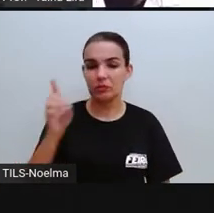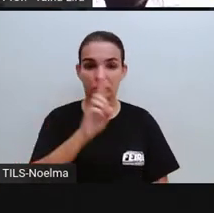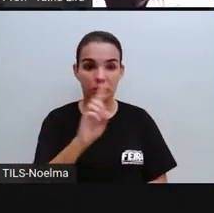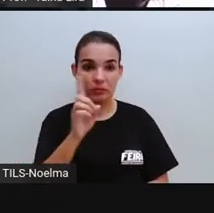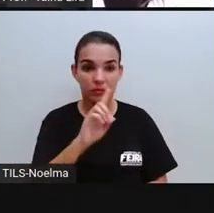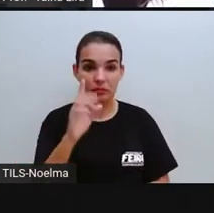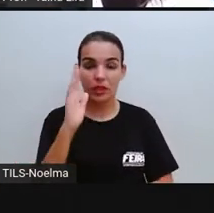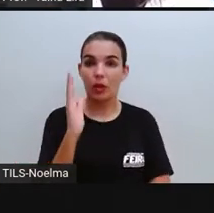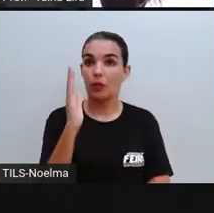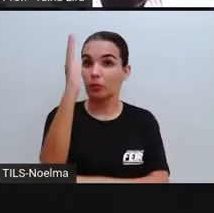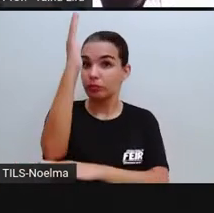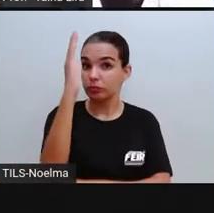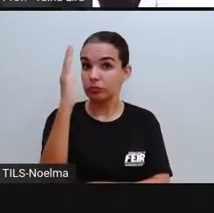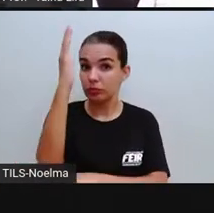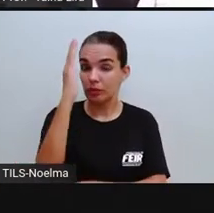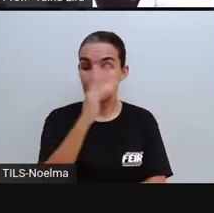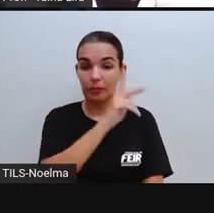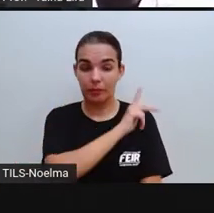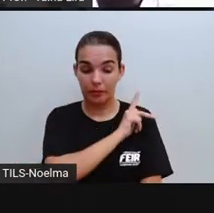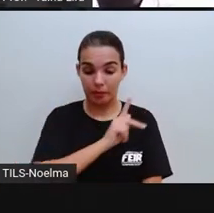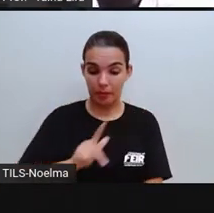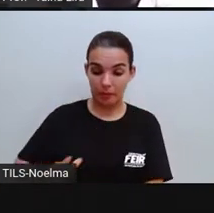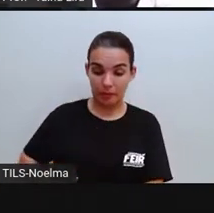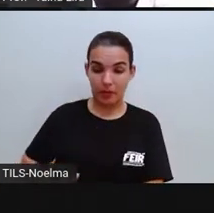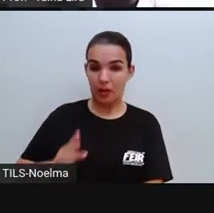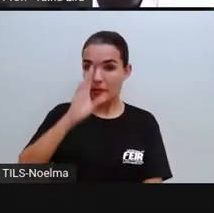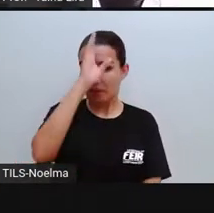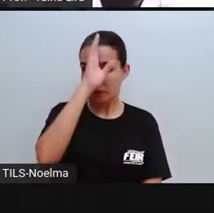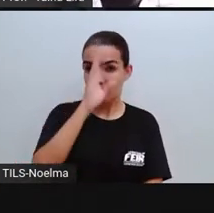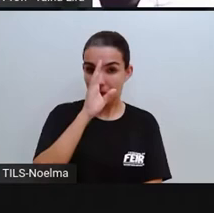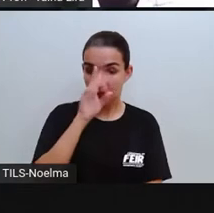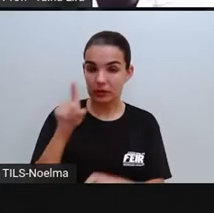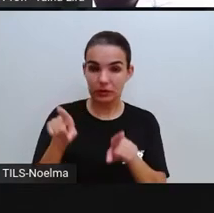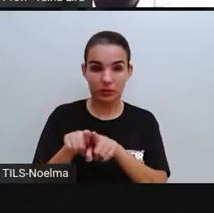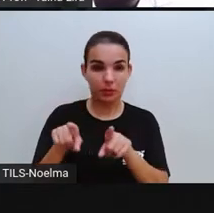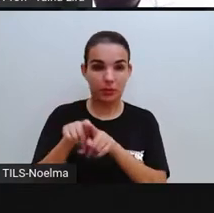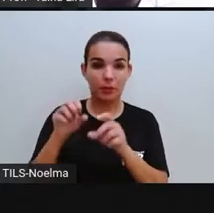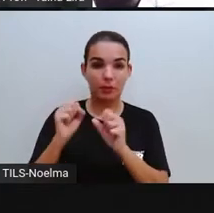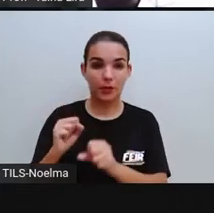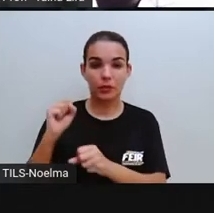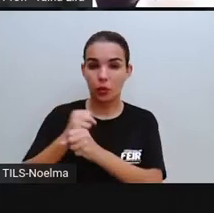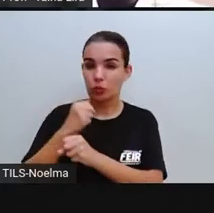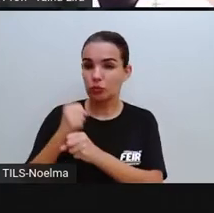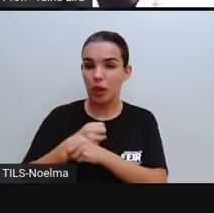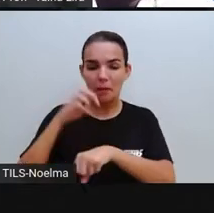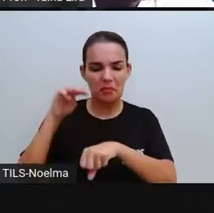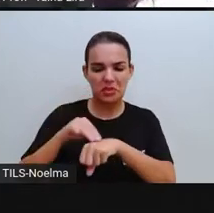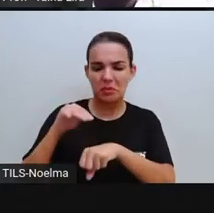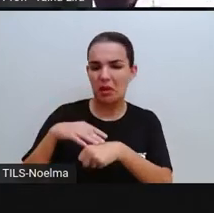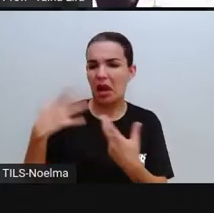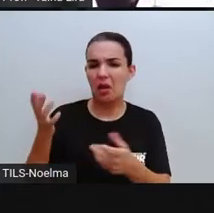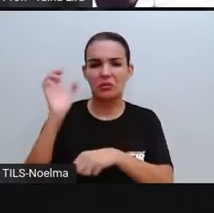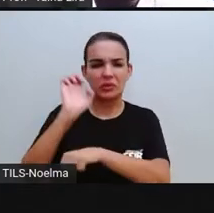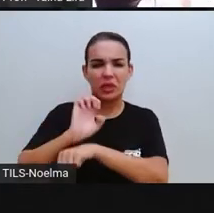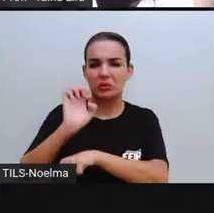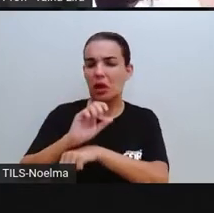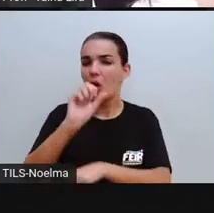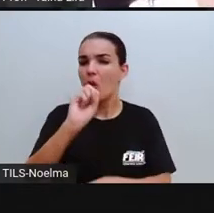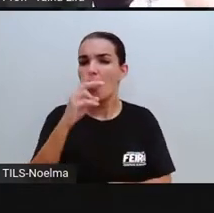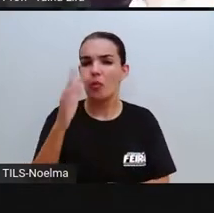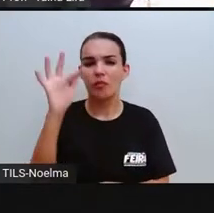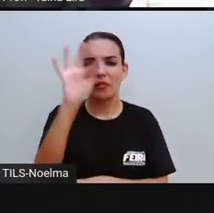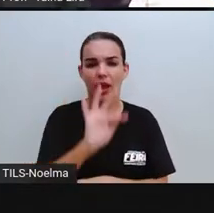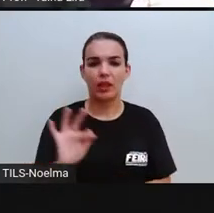O prédio público, ele é construído, tanto faz se é municipal, se é estadual ou se é federal.